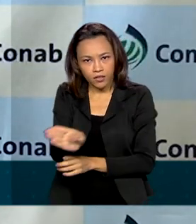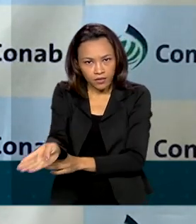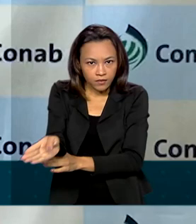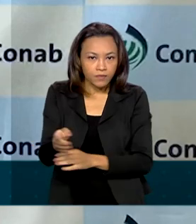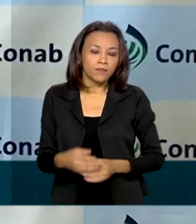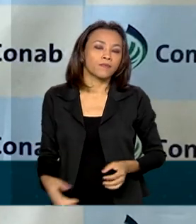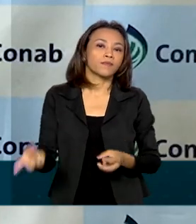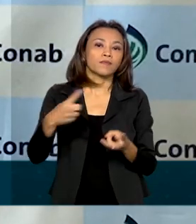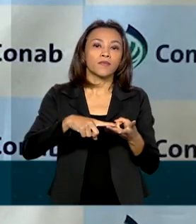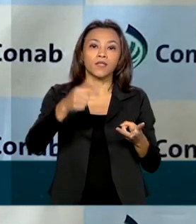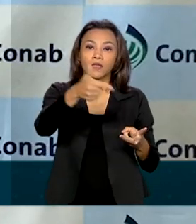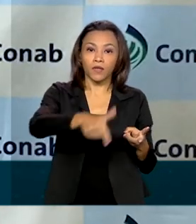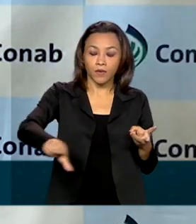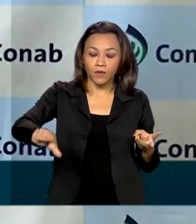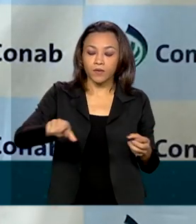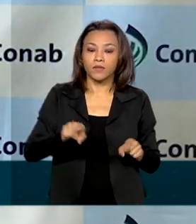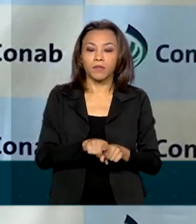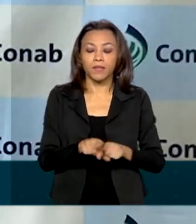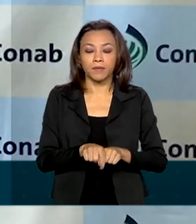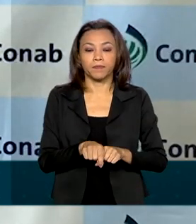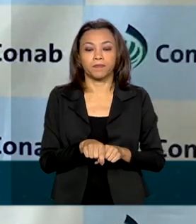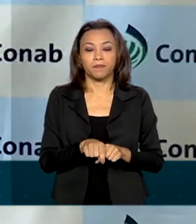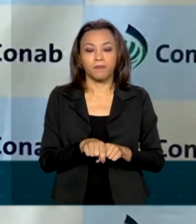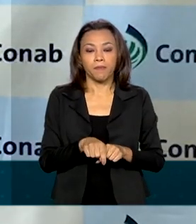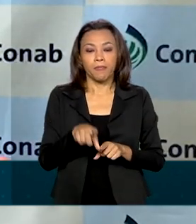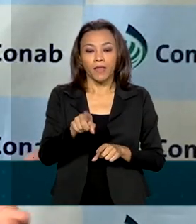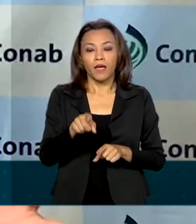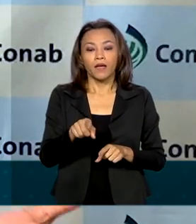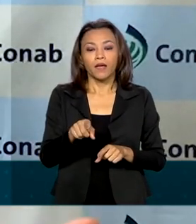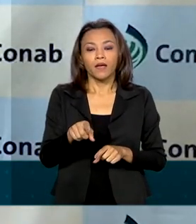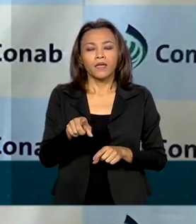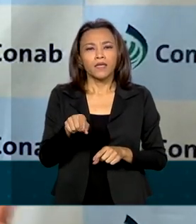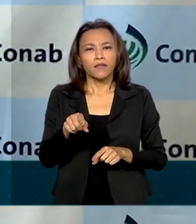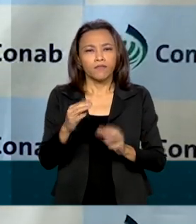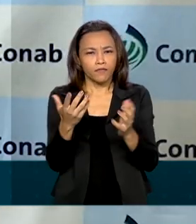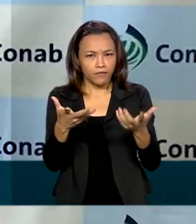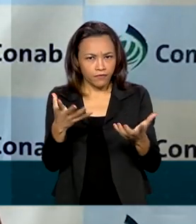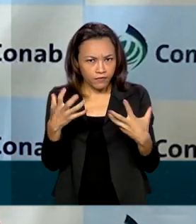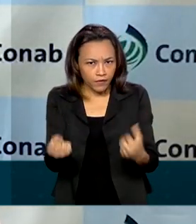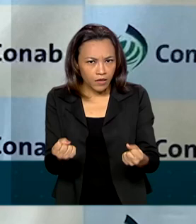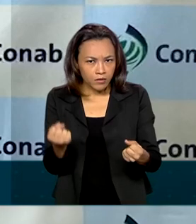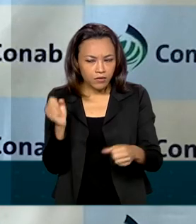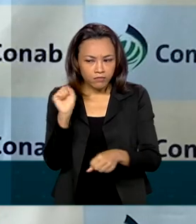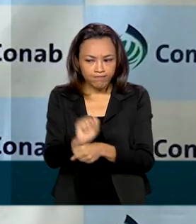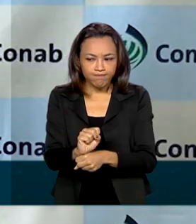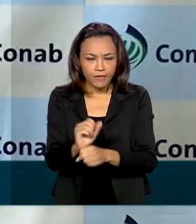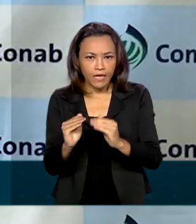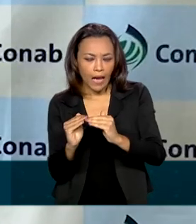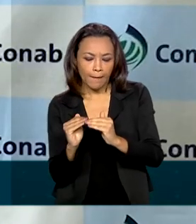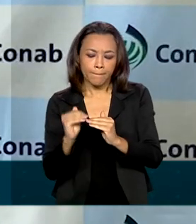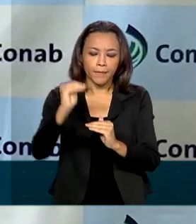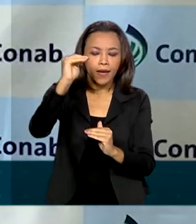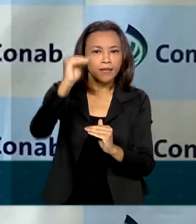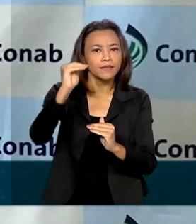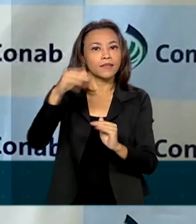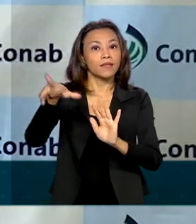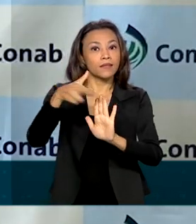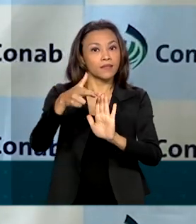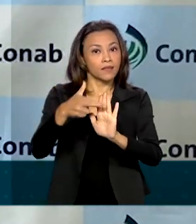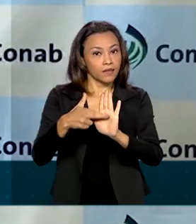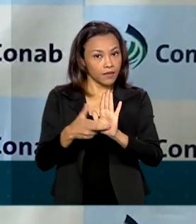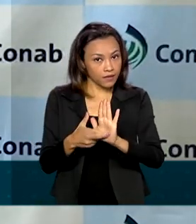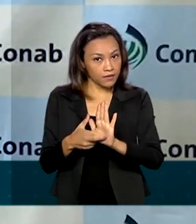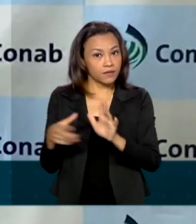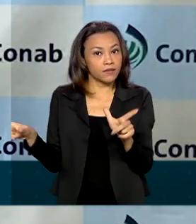vamos vedar as operações que ultrapassem o quantitativo indicado pelo IBGE